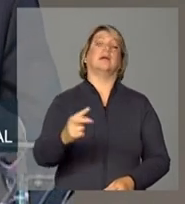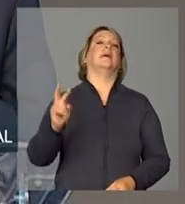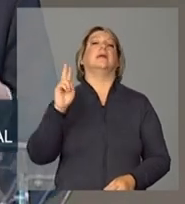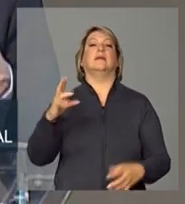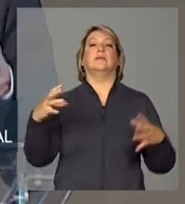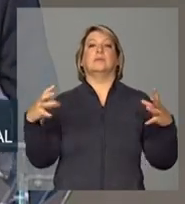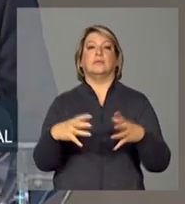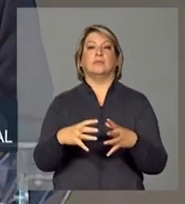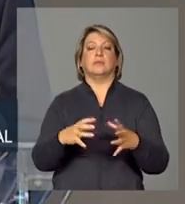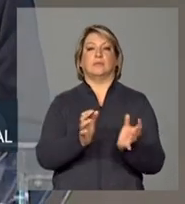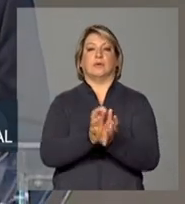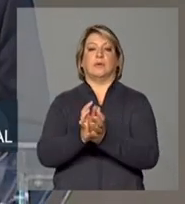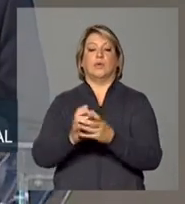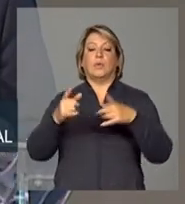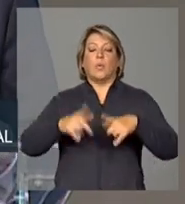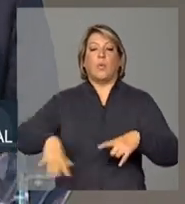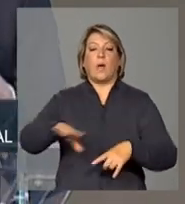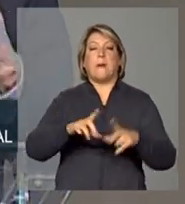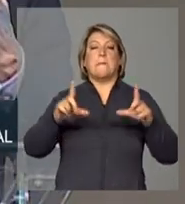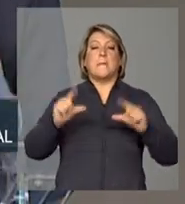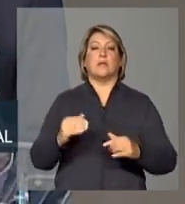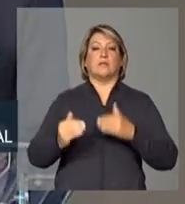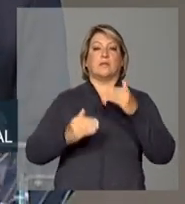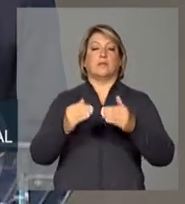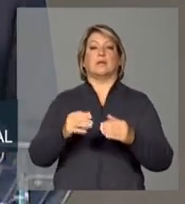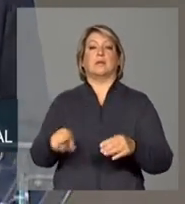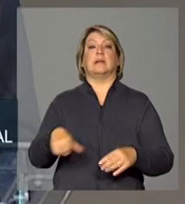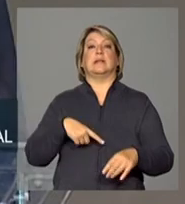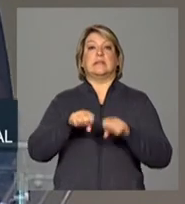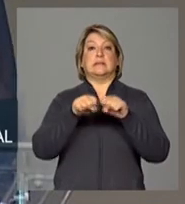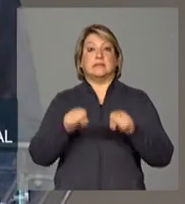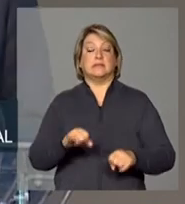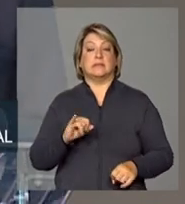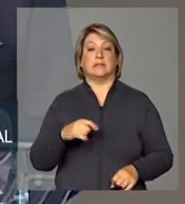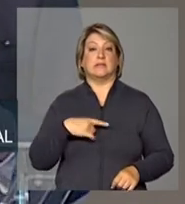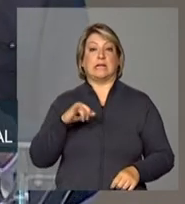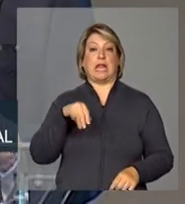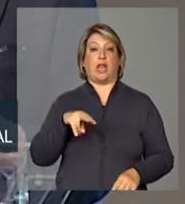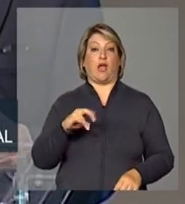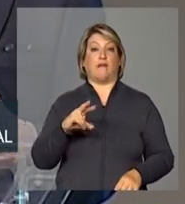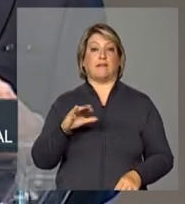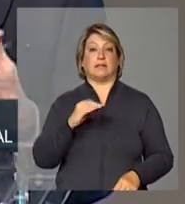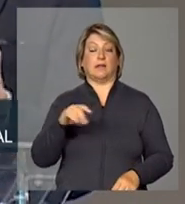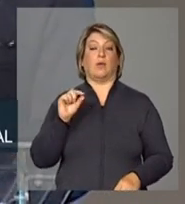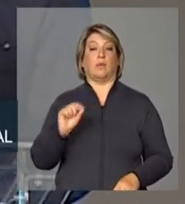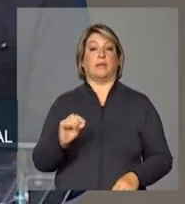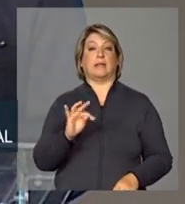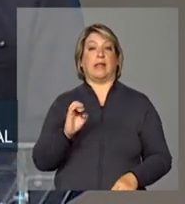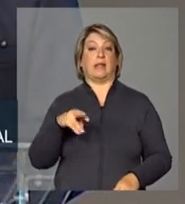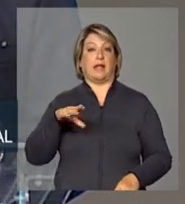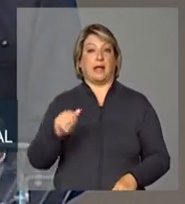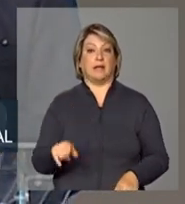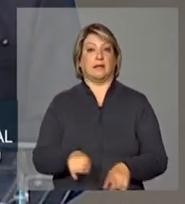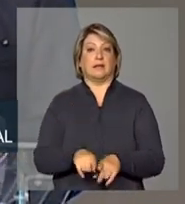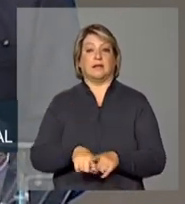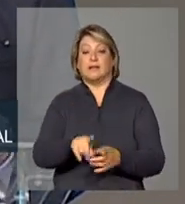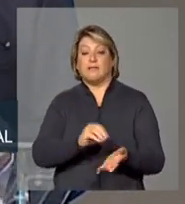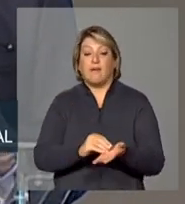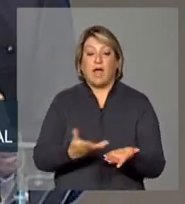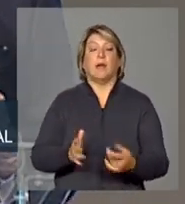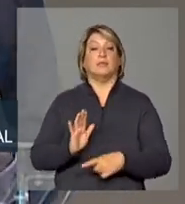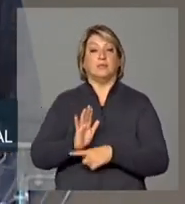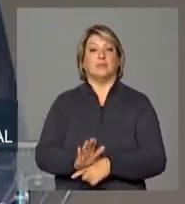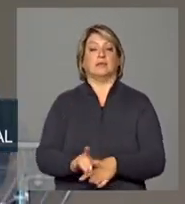desenvolvidas no sistema universitário no sistema de inovação técnica na indústria regional